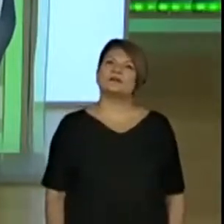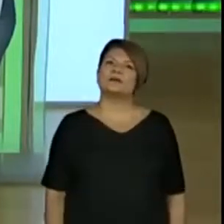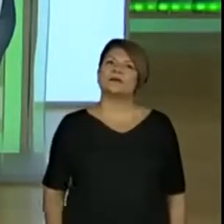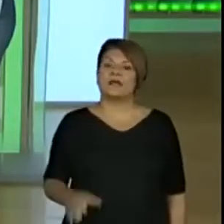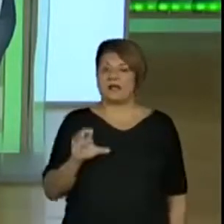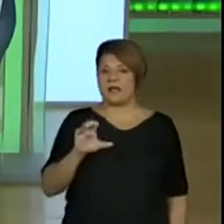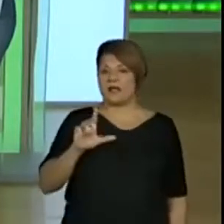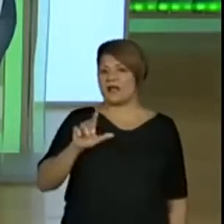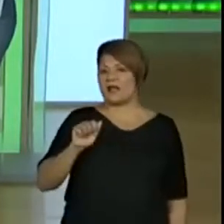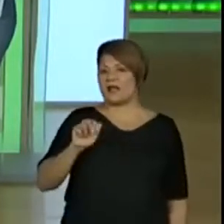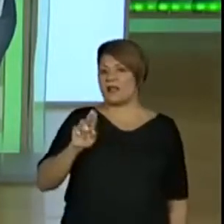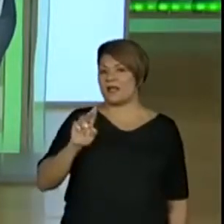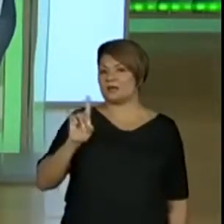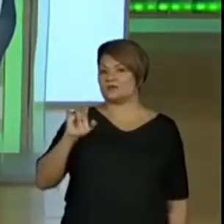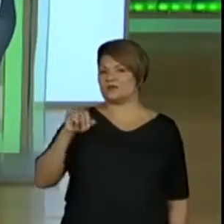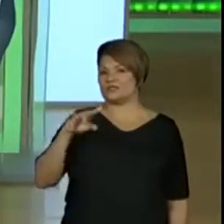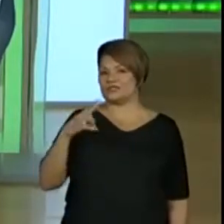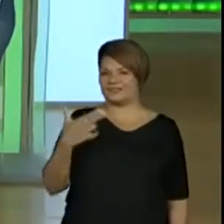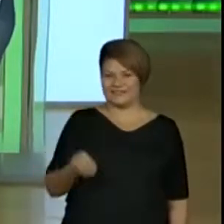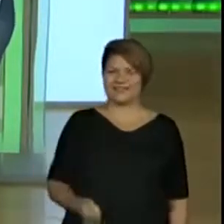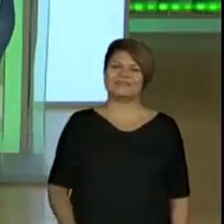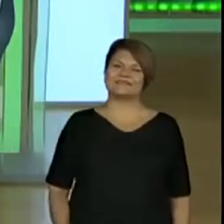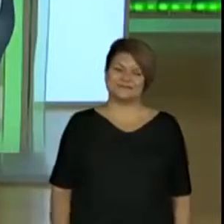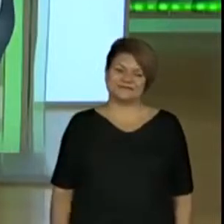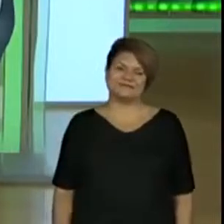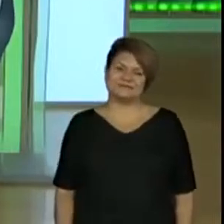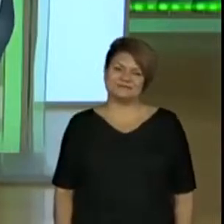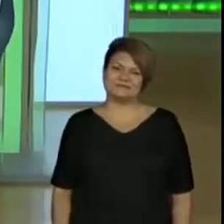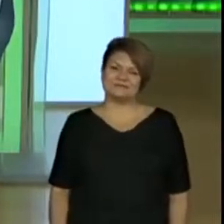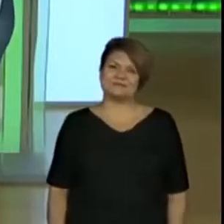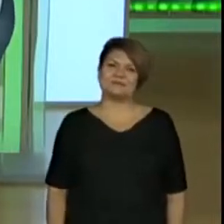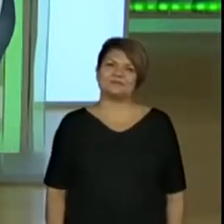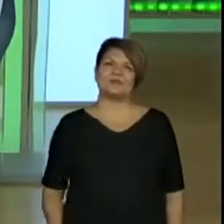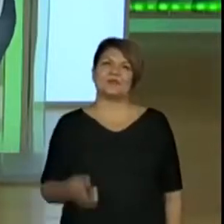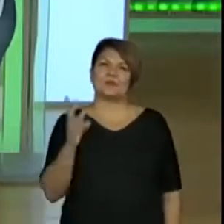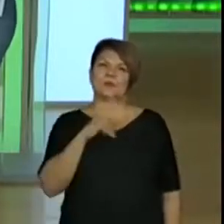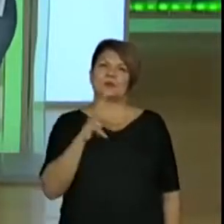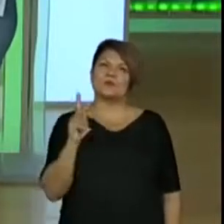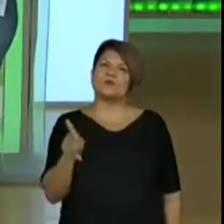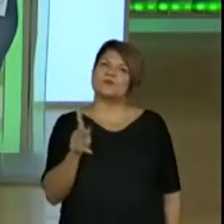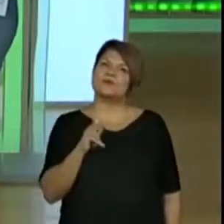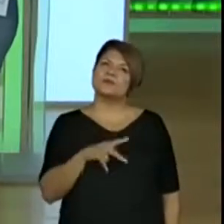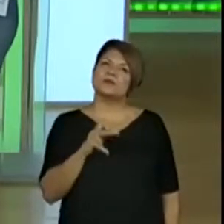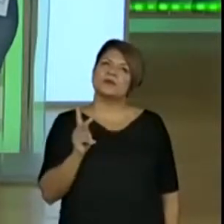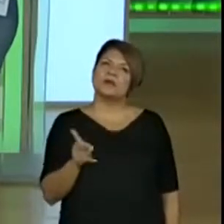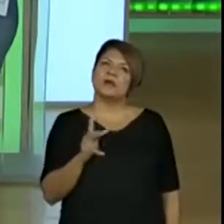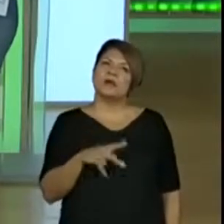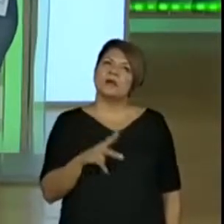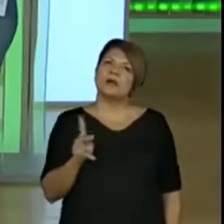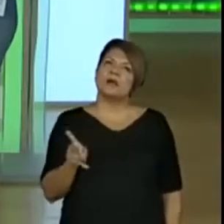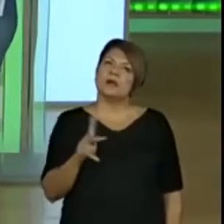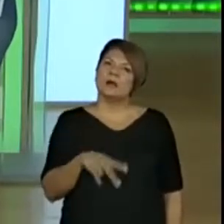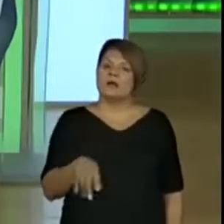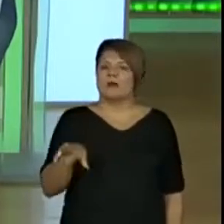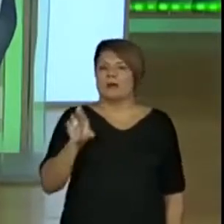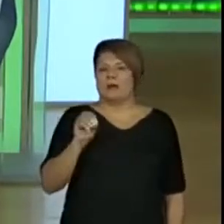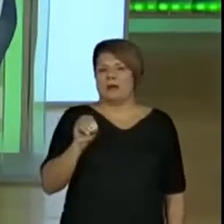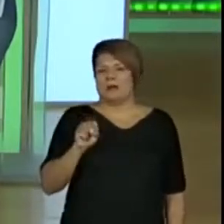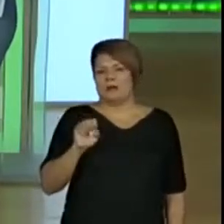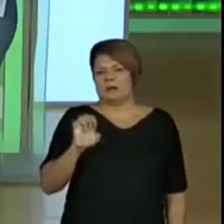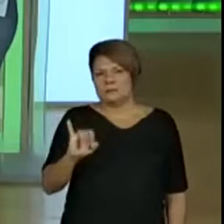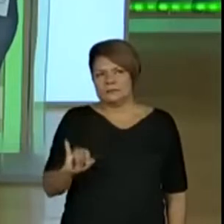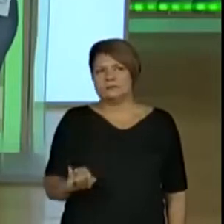a Claudinha, né? Muito bem. E a professora C, professora Rose,